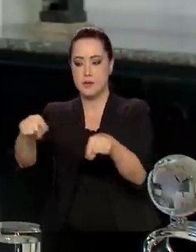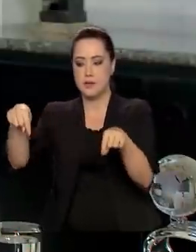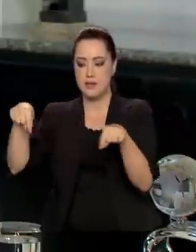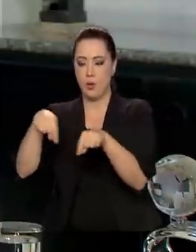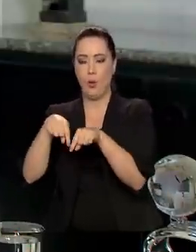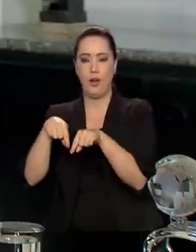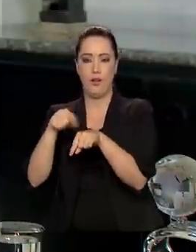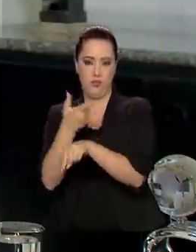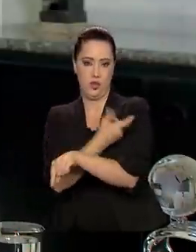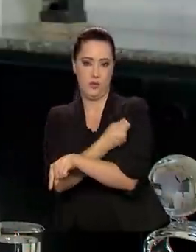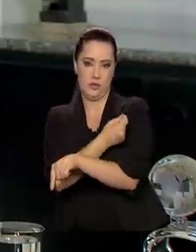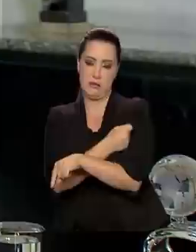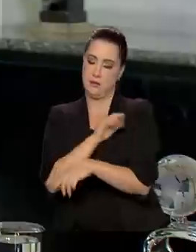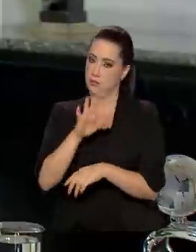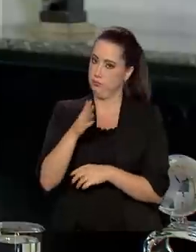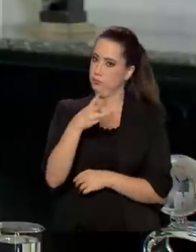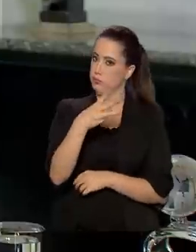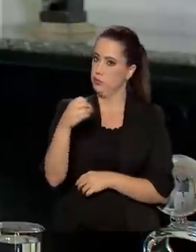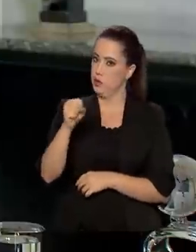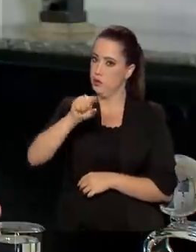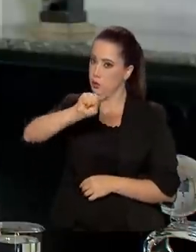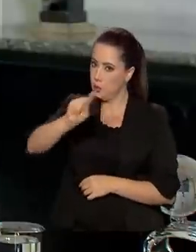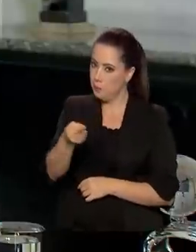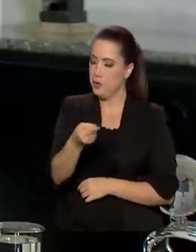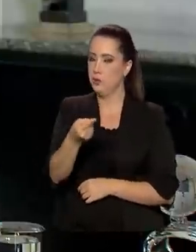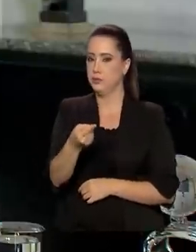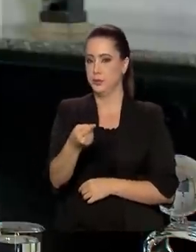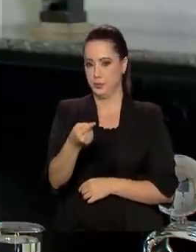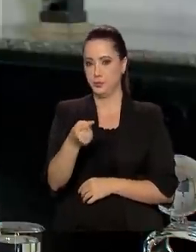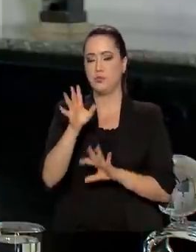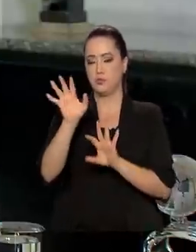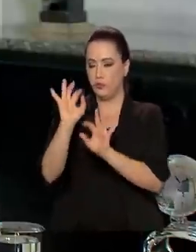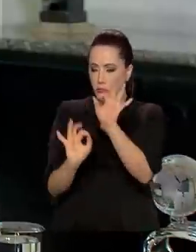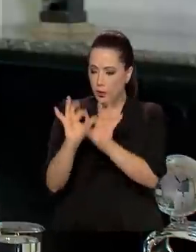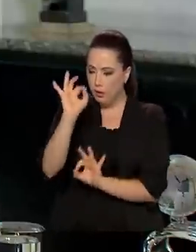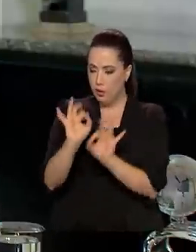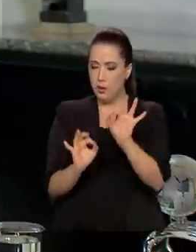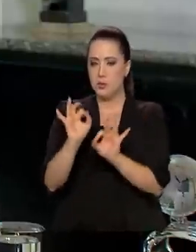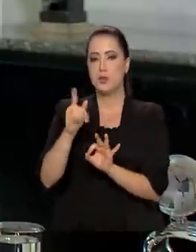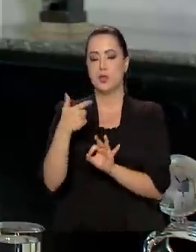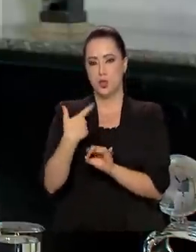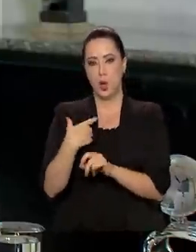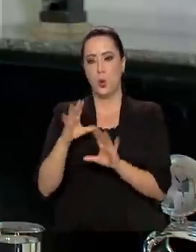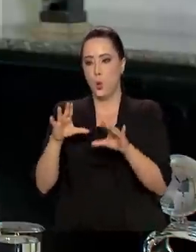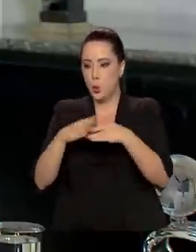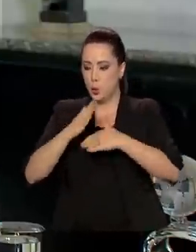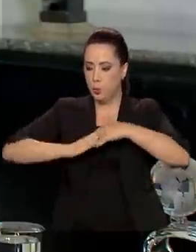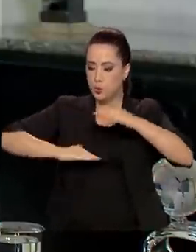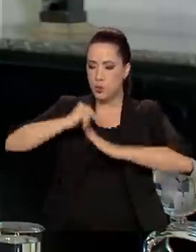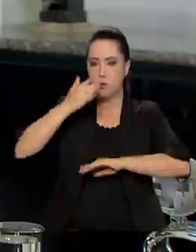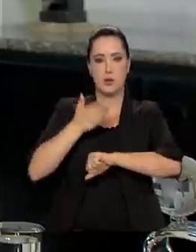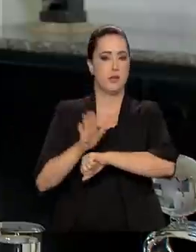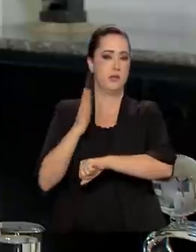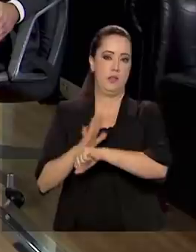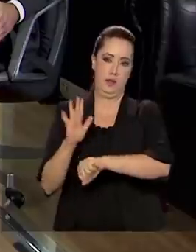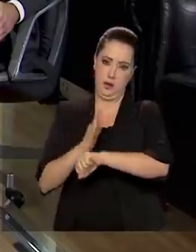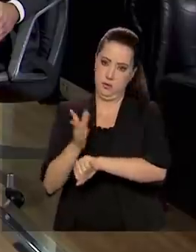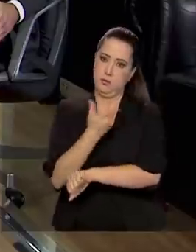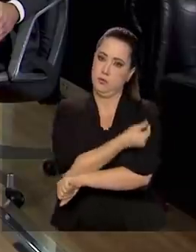de 38 mil salas já estruturadas e com equipe capacitada. Então,